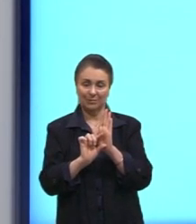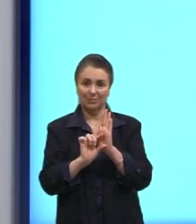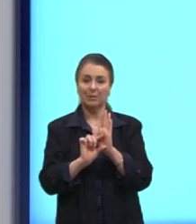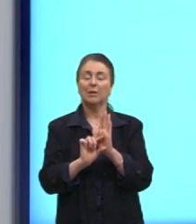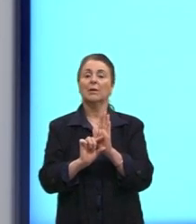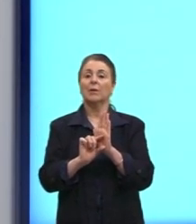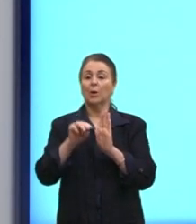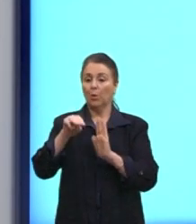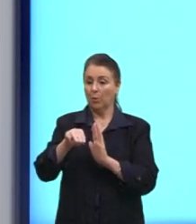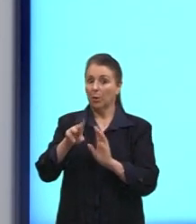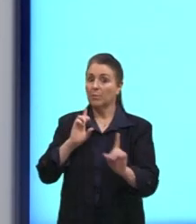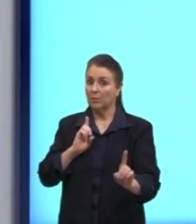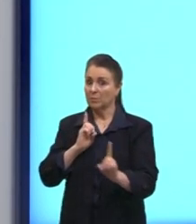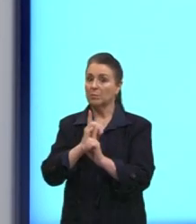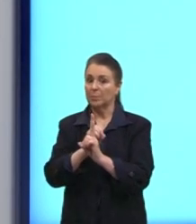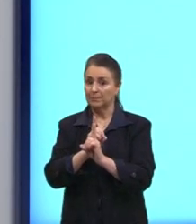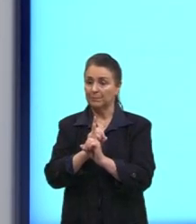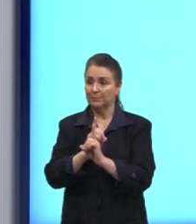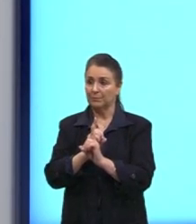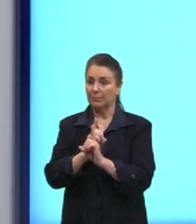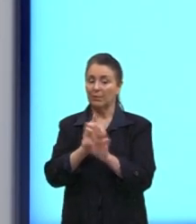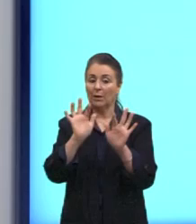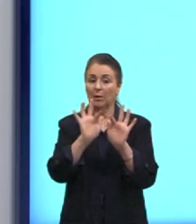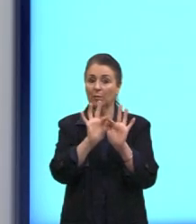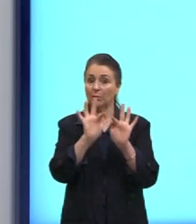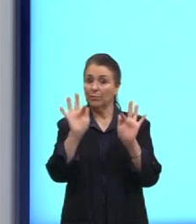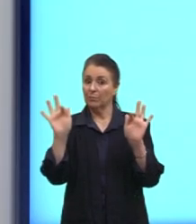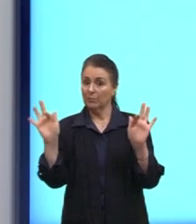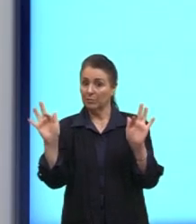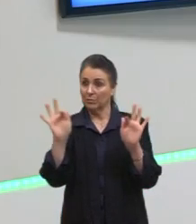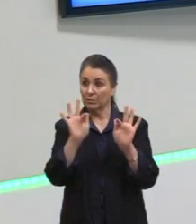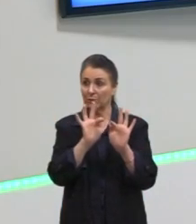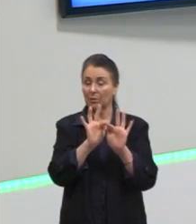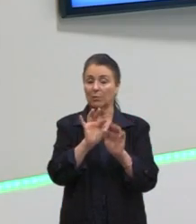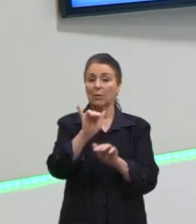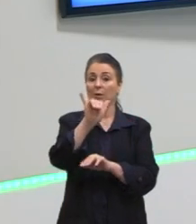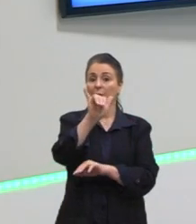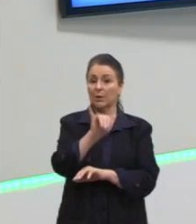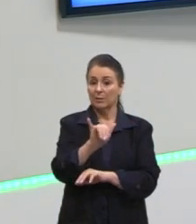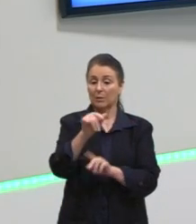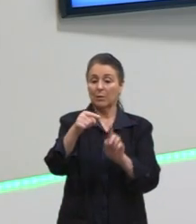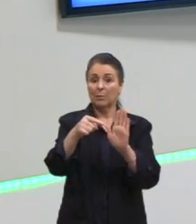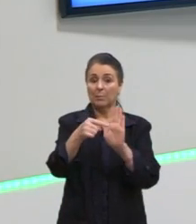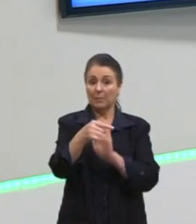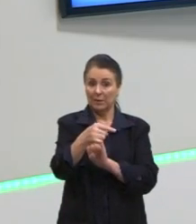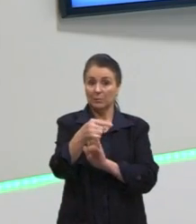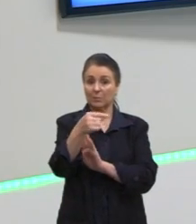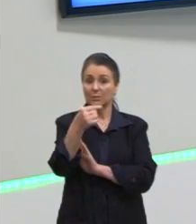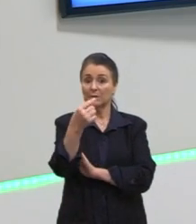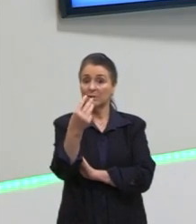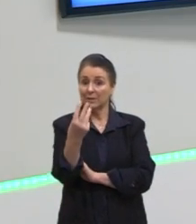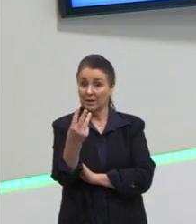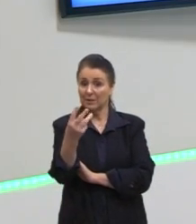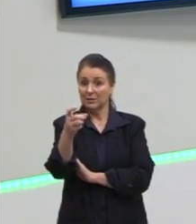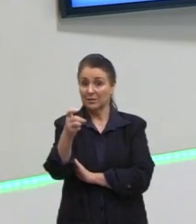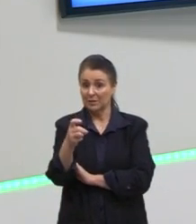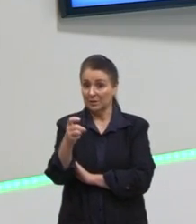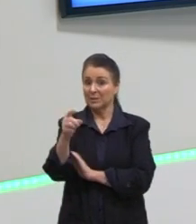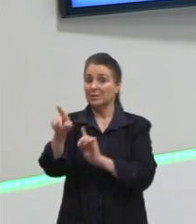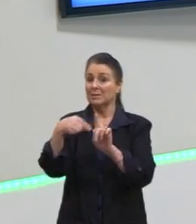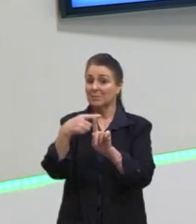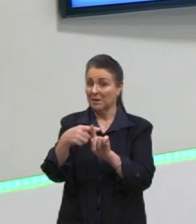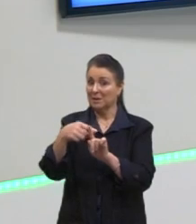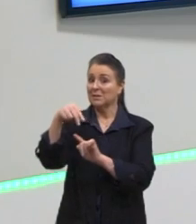determinei o m, então, eu sei que a minha função ficou ali, y é igual a menos 3x mais n. Eu ainda tenho